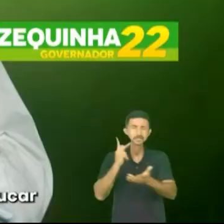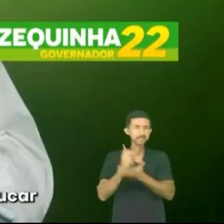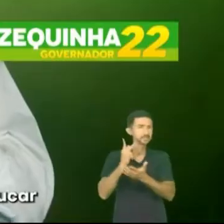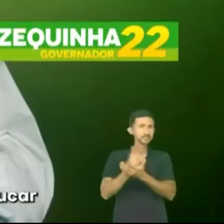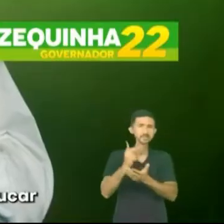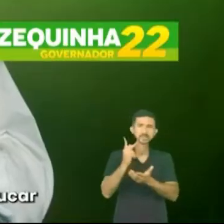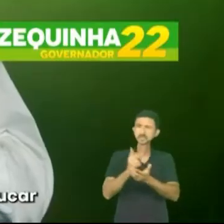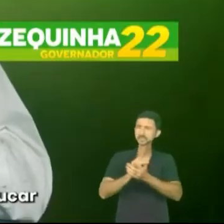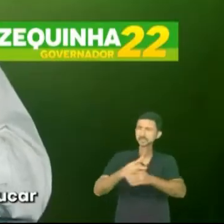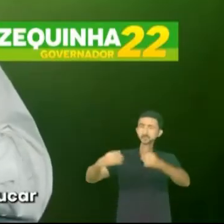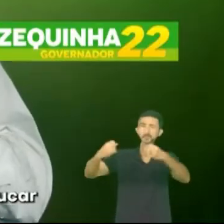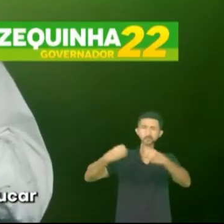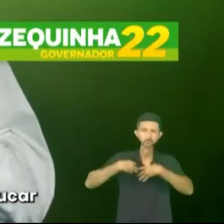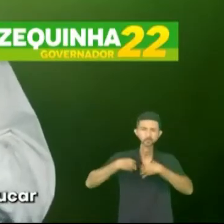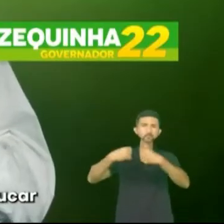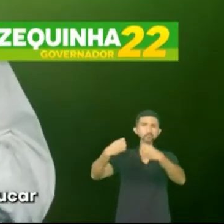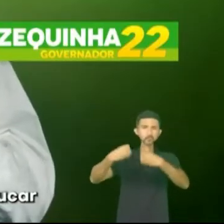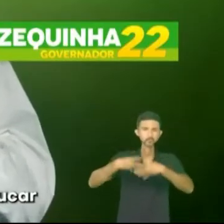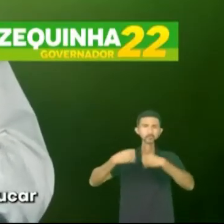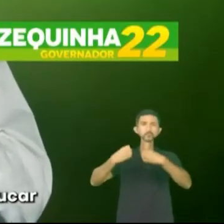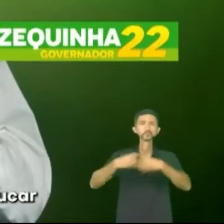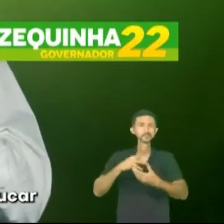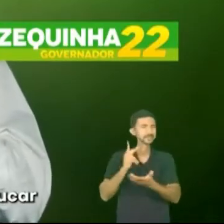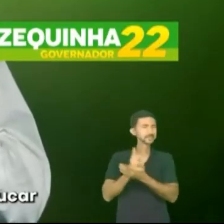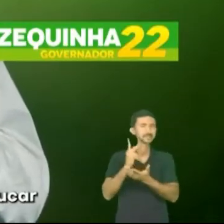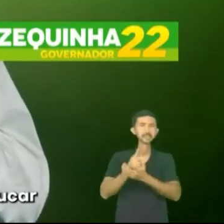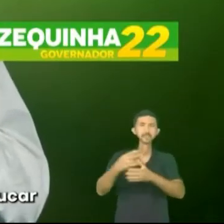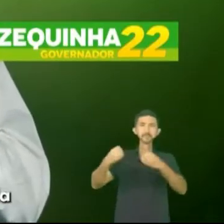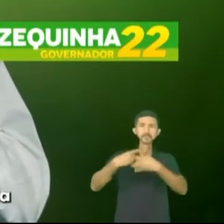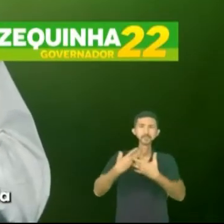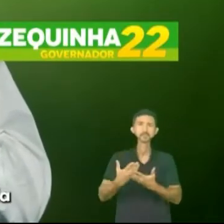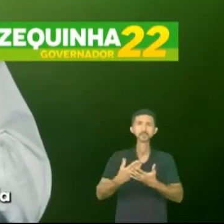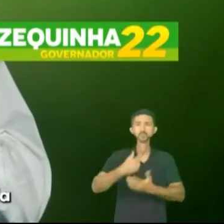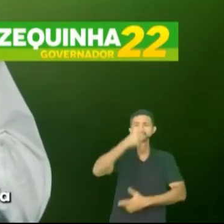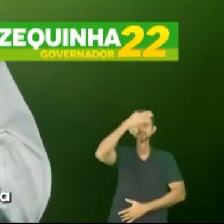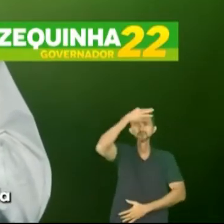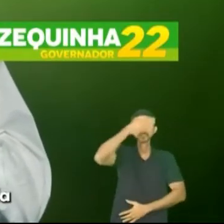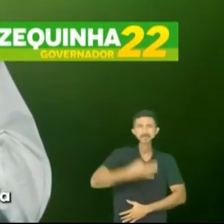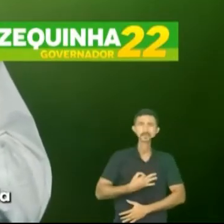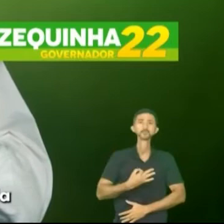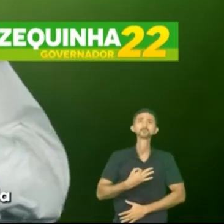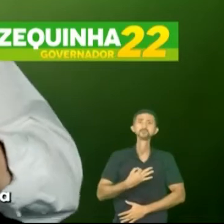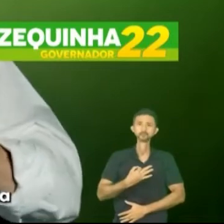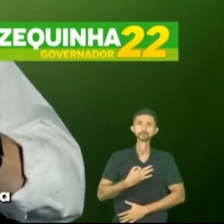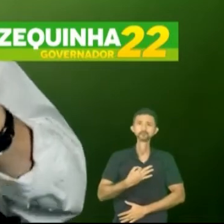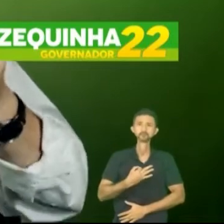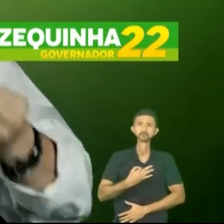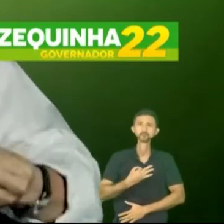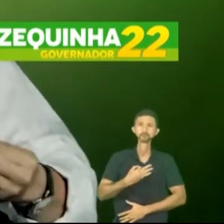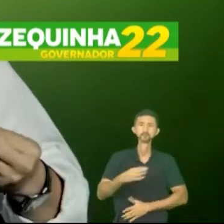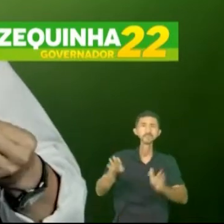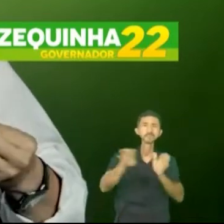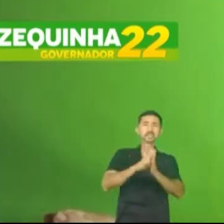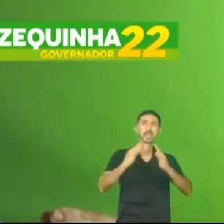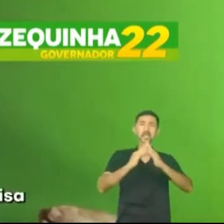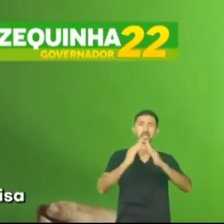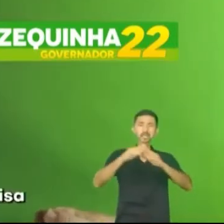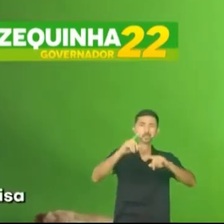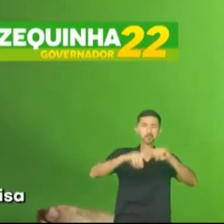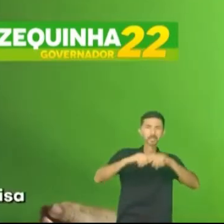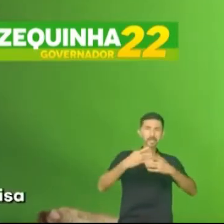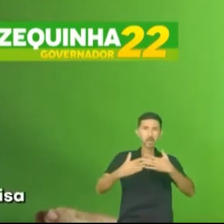trabalhar. Ele, o tempo todo, não deixou de inculcar na cabeça dos filhos a questão da honestidade.